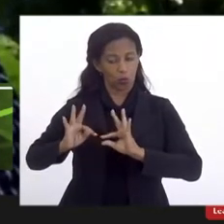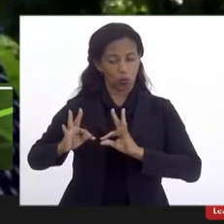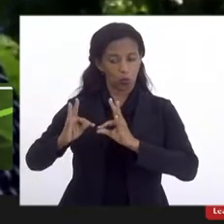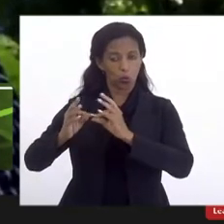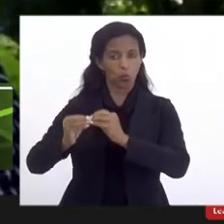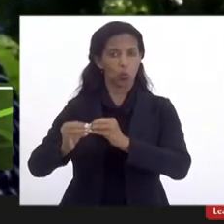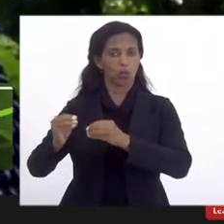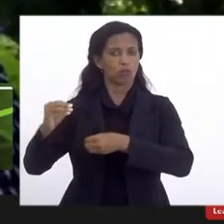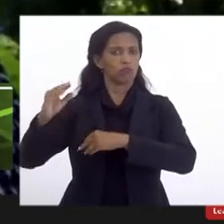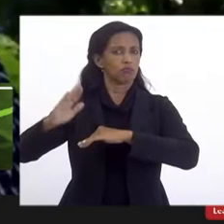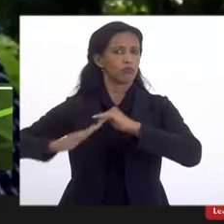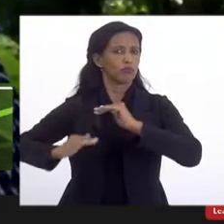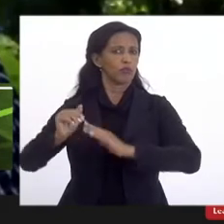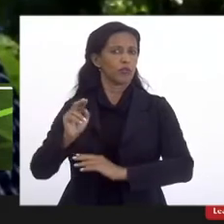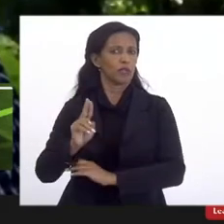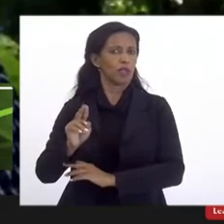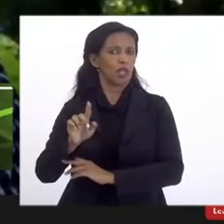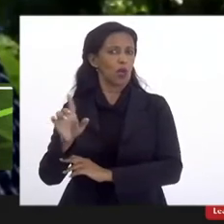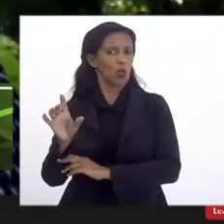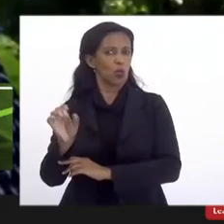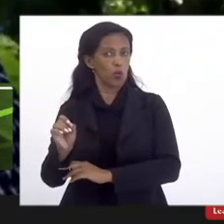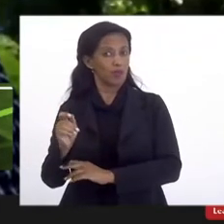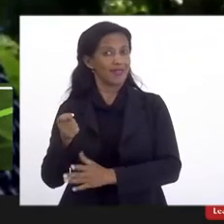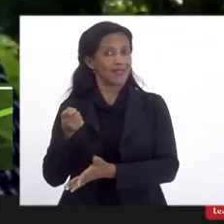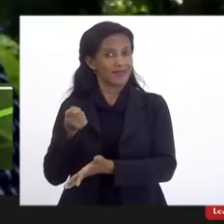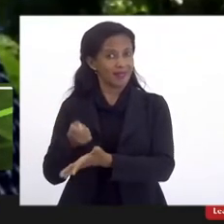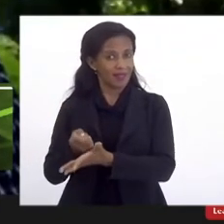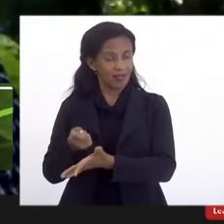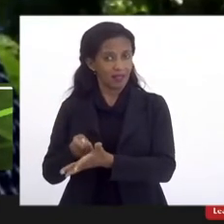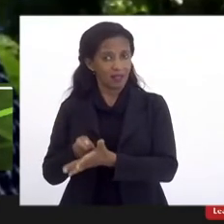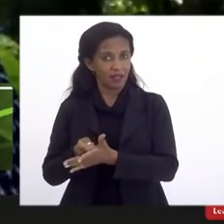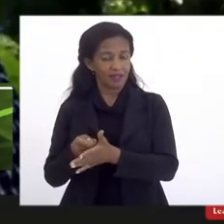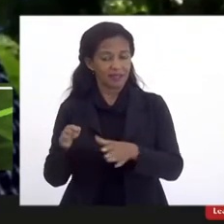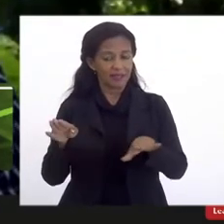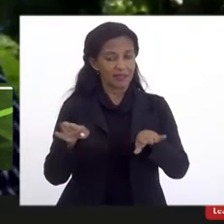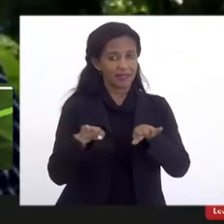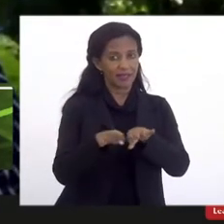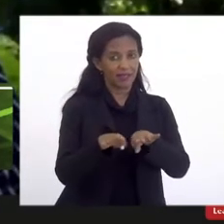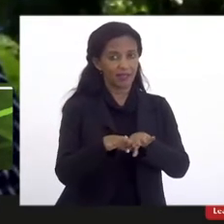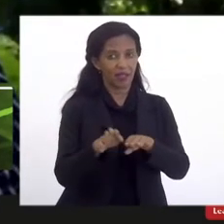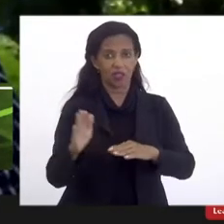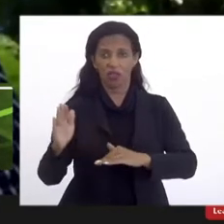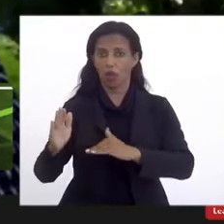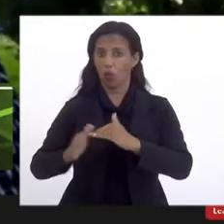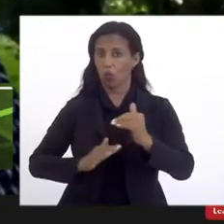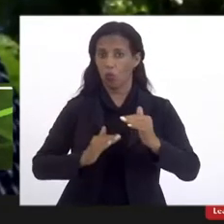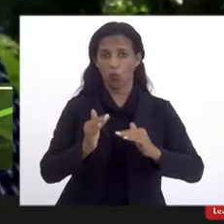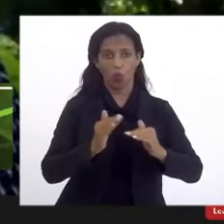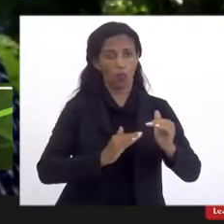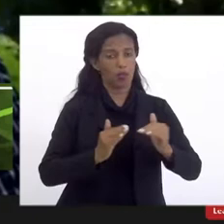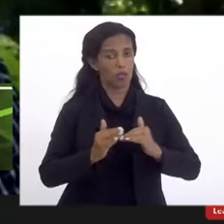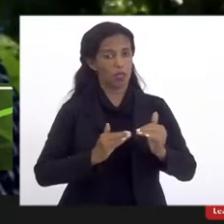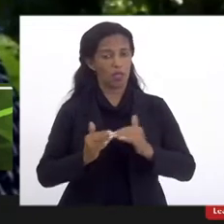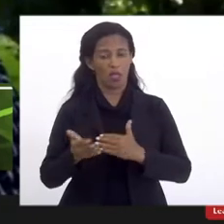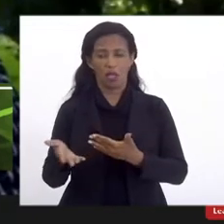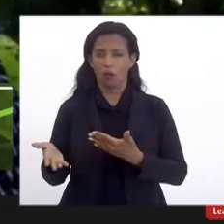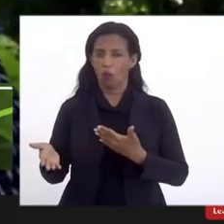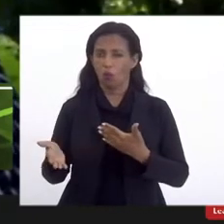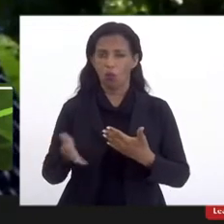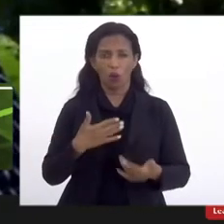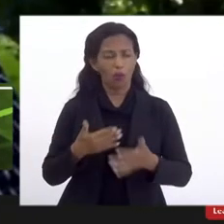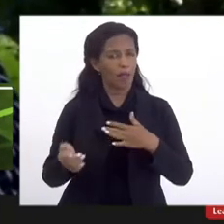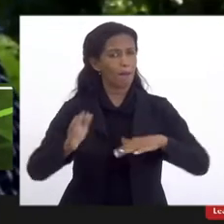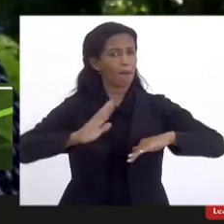UESO. Essas garantias têm que ser equivalentes a qualquer servidor e a qualquer discentes